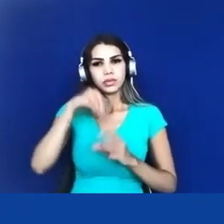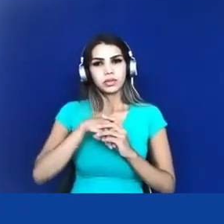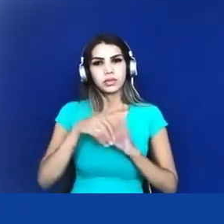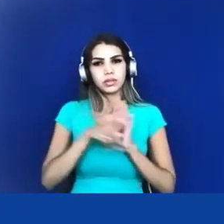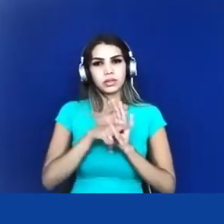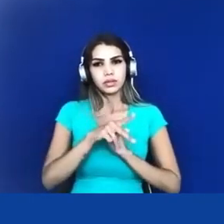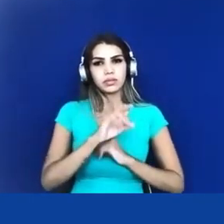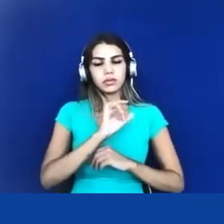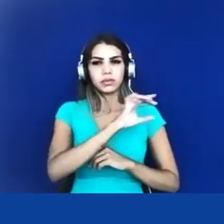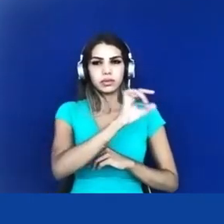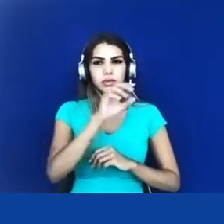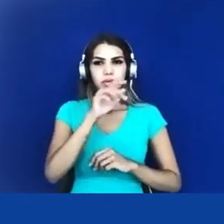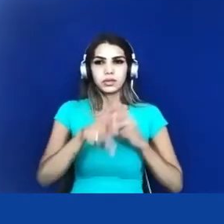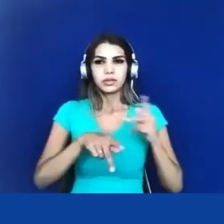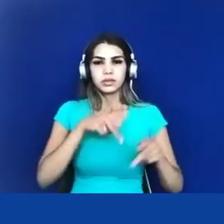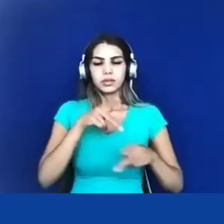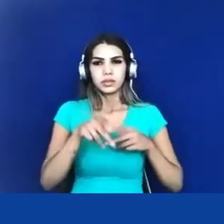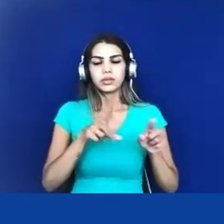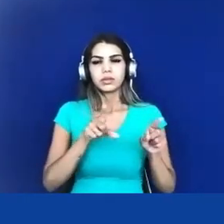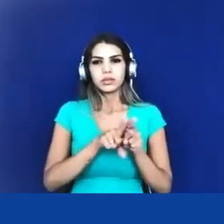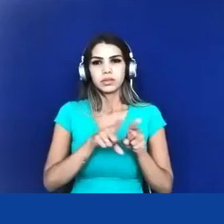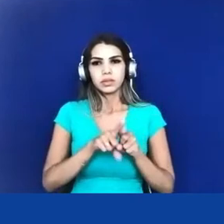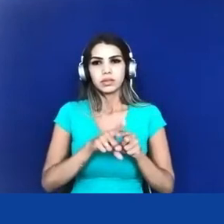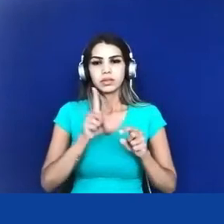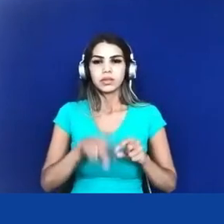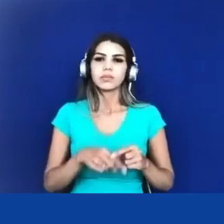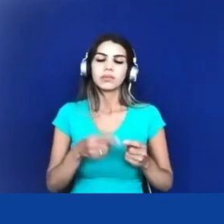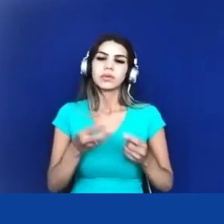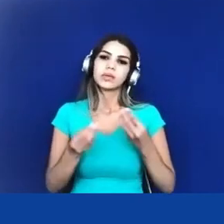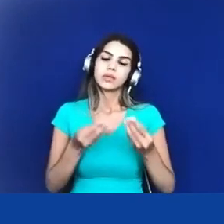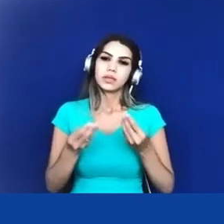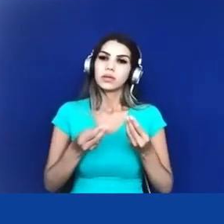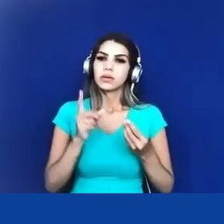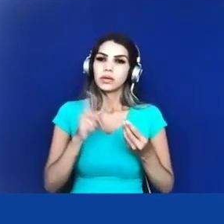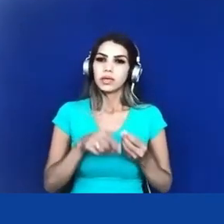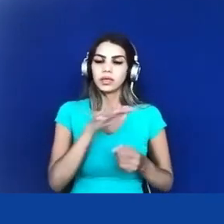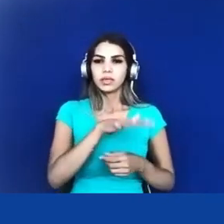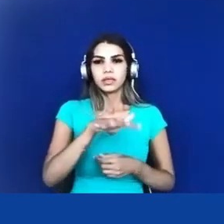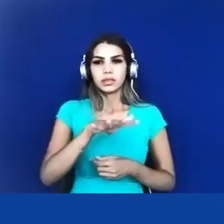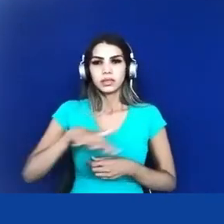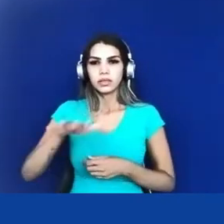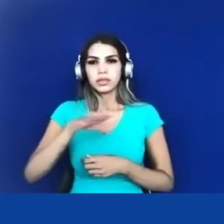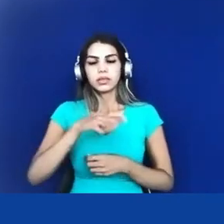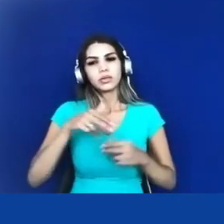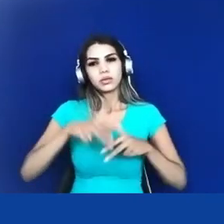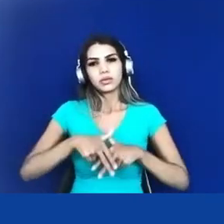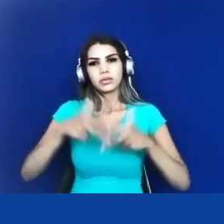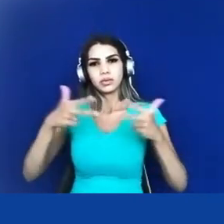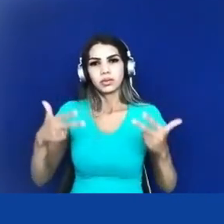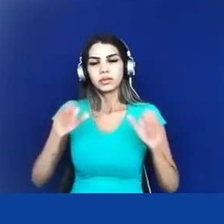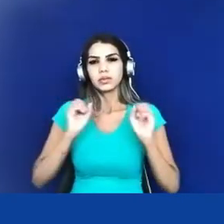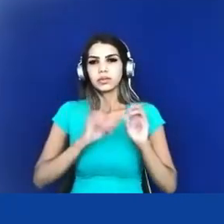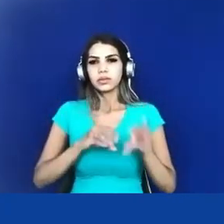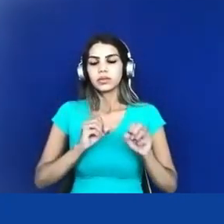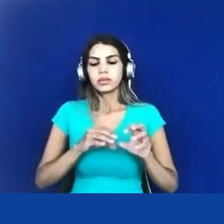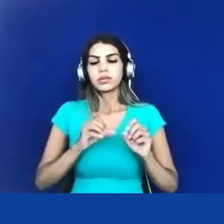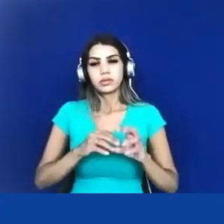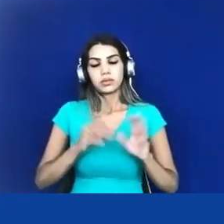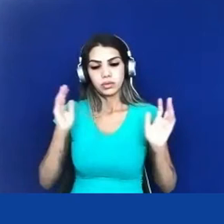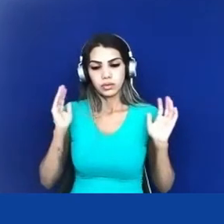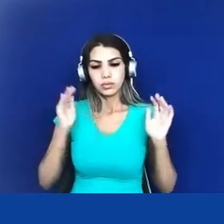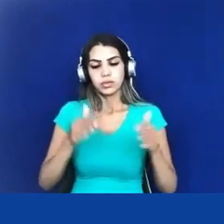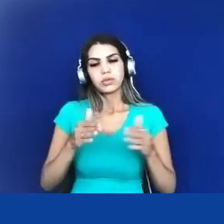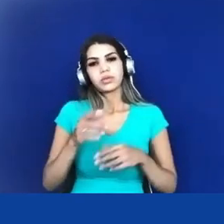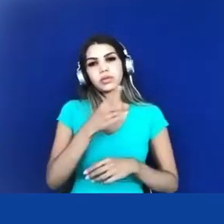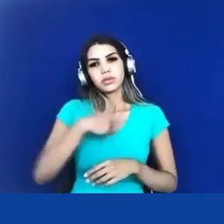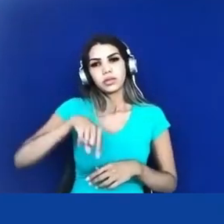povo né e também através dos territórios etnoeducacionais né visando aí que a gente precisa